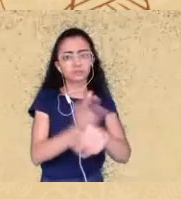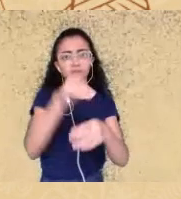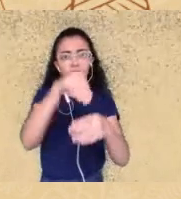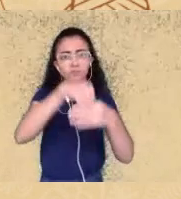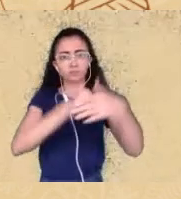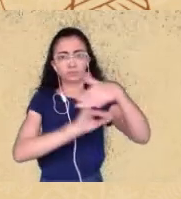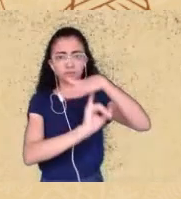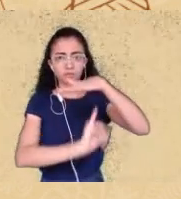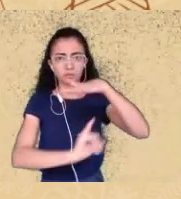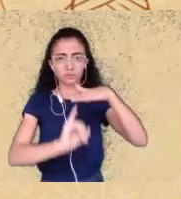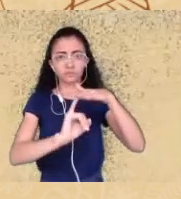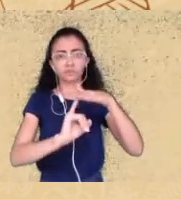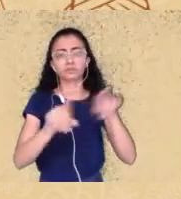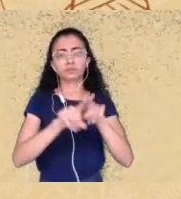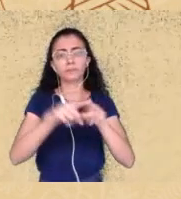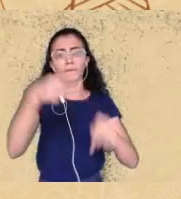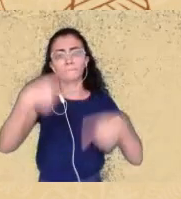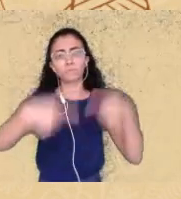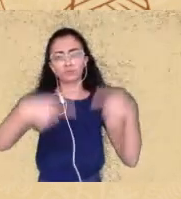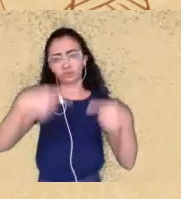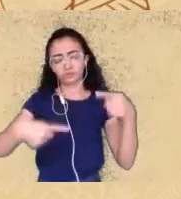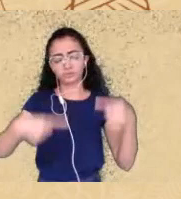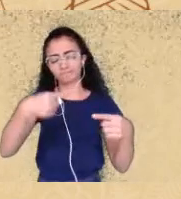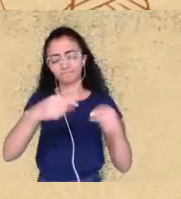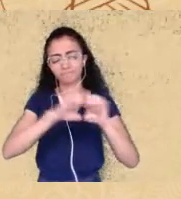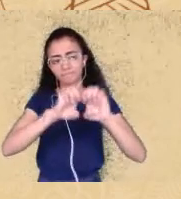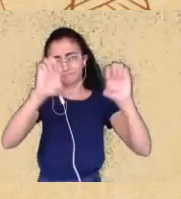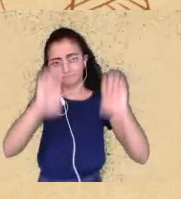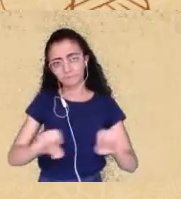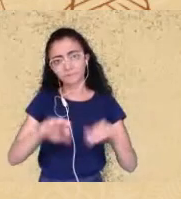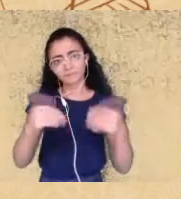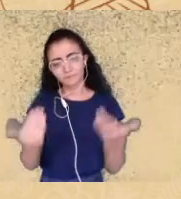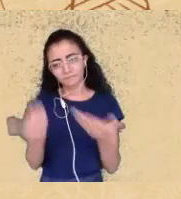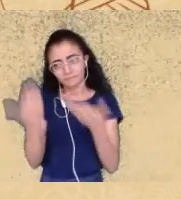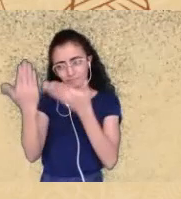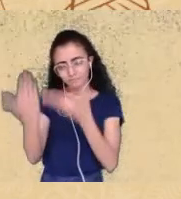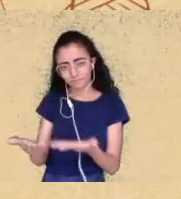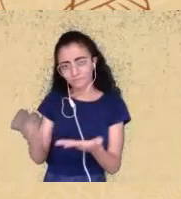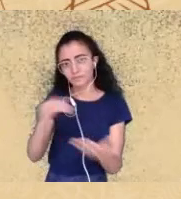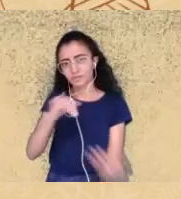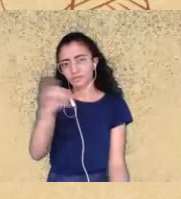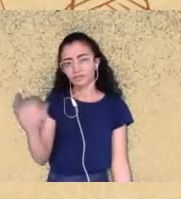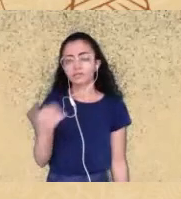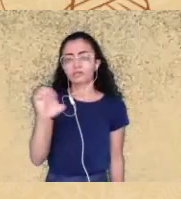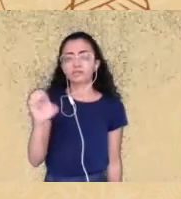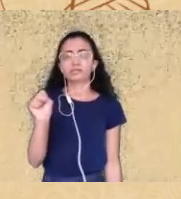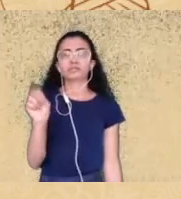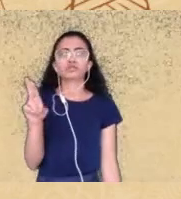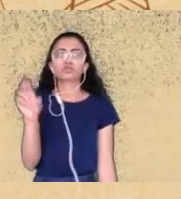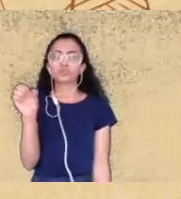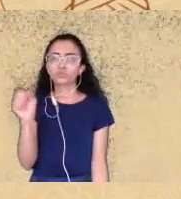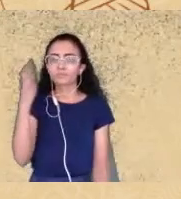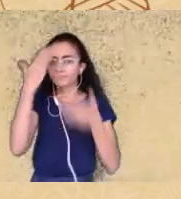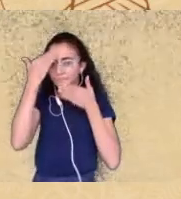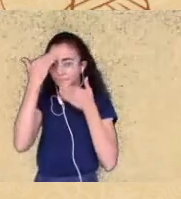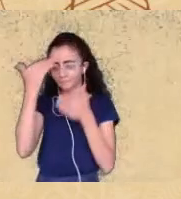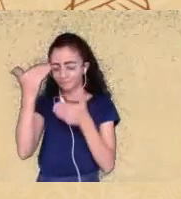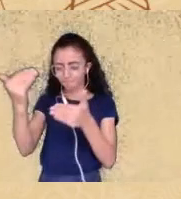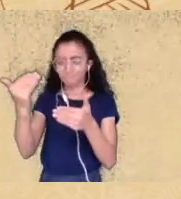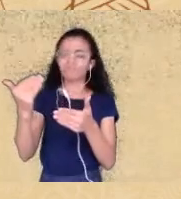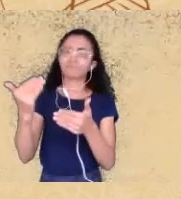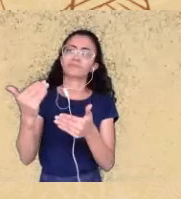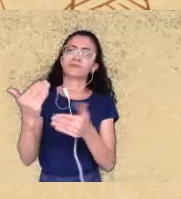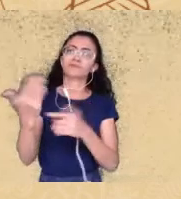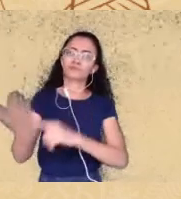estruturais né então Jesus minha gratidão por você existir tornar nossa vida melhor